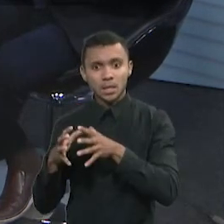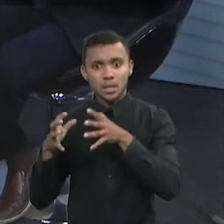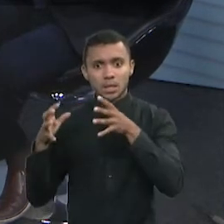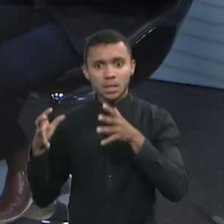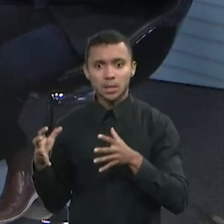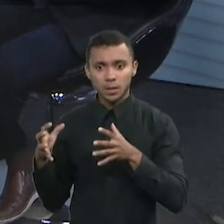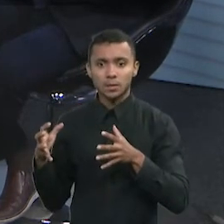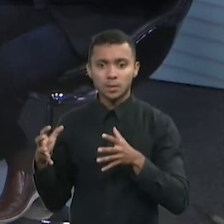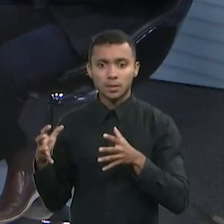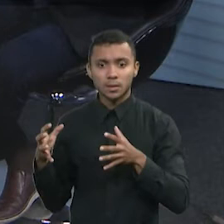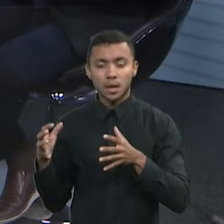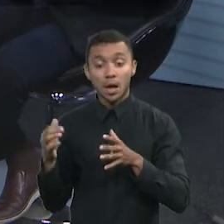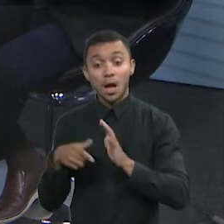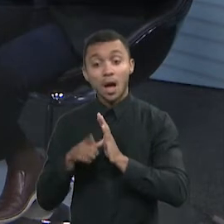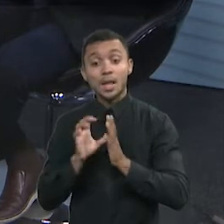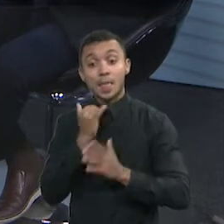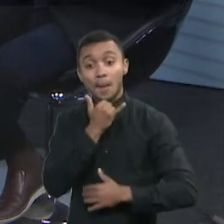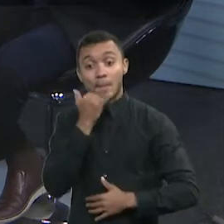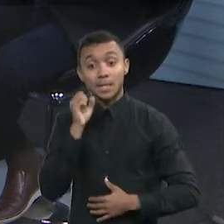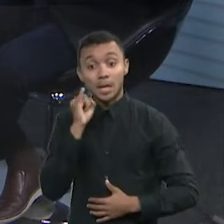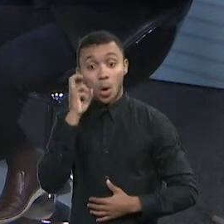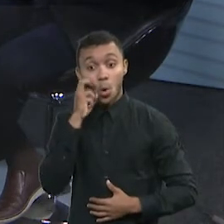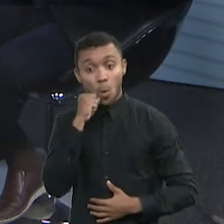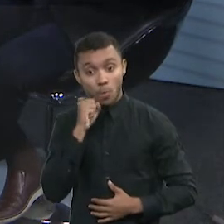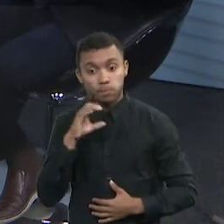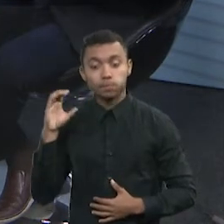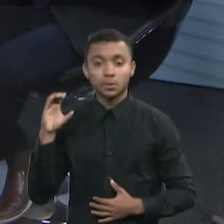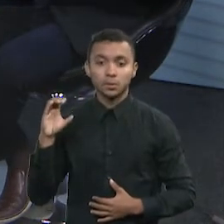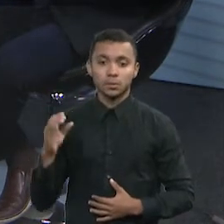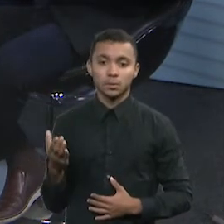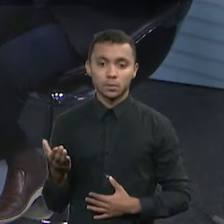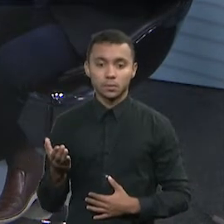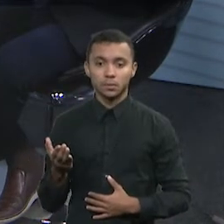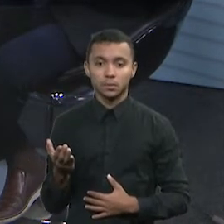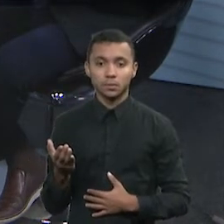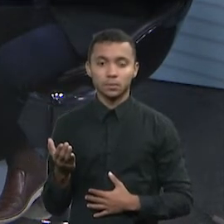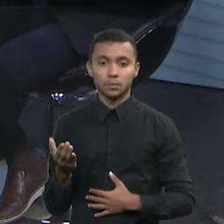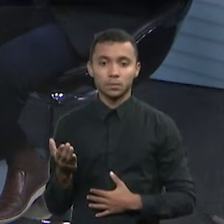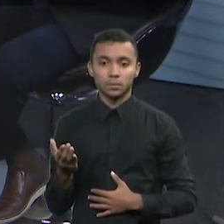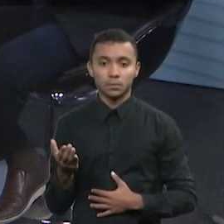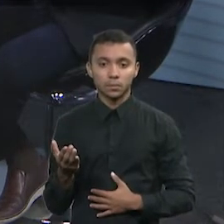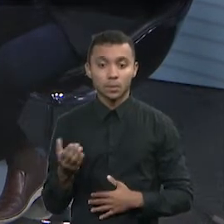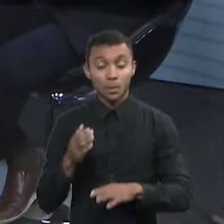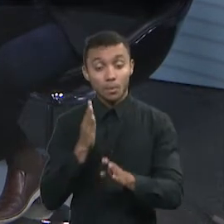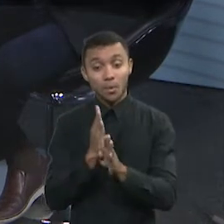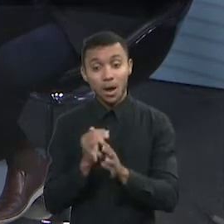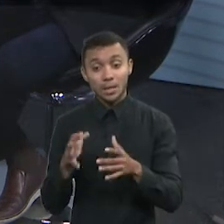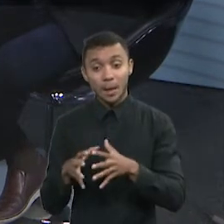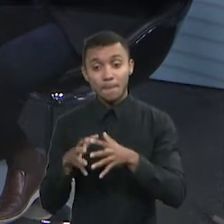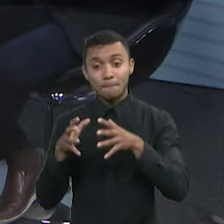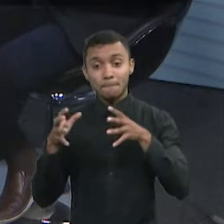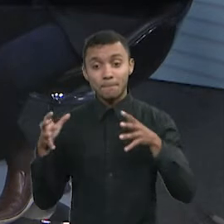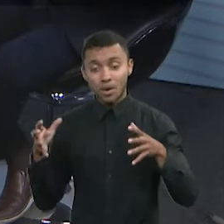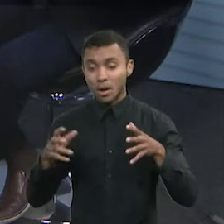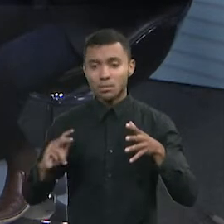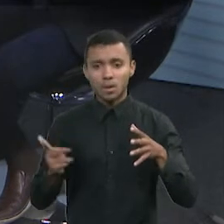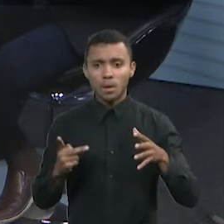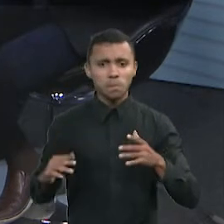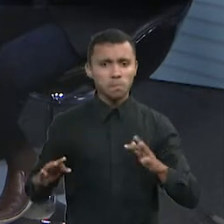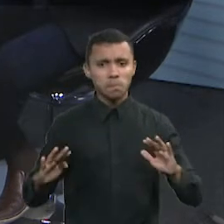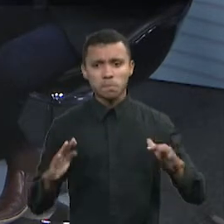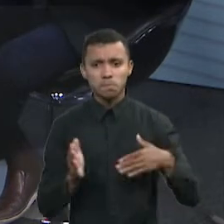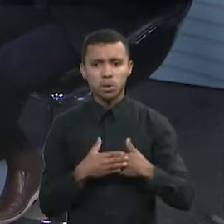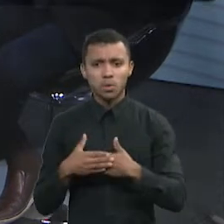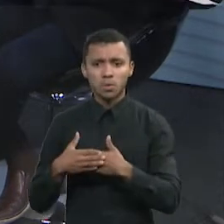empresa, dependendo do faturamento. As grandes redes de restaurante, que muitas delas sofreram impacto, porque fecharam algumas lojas.